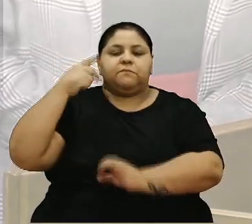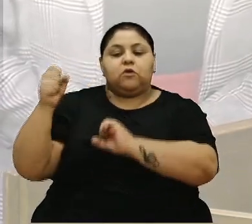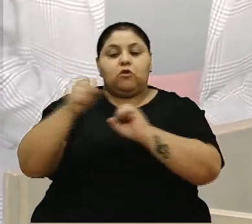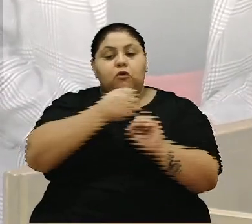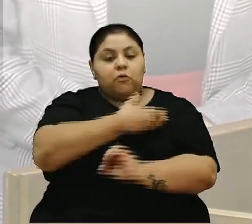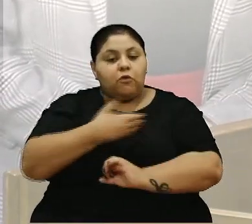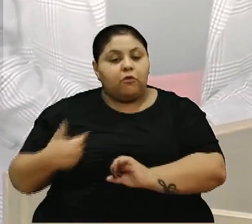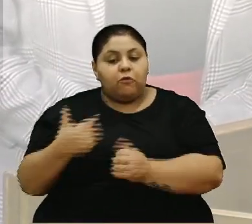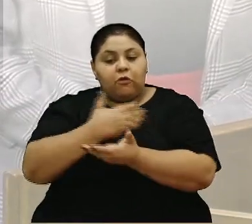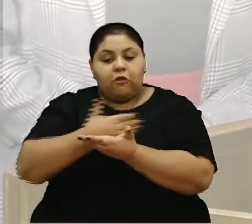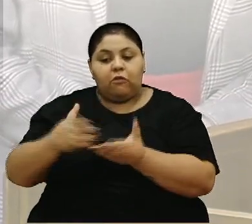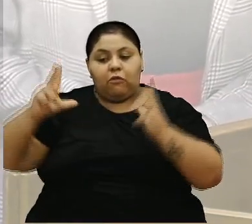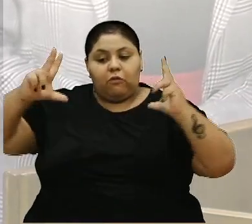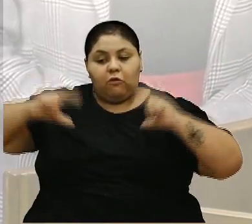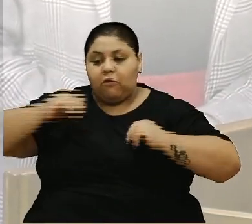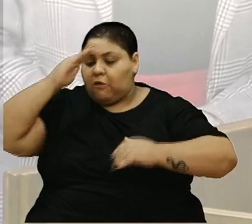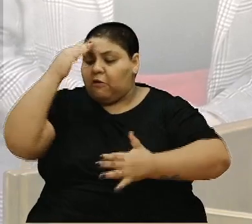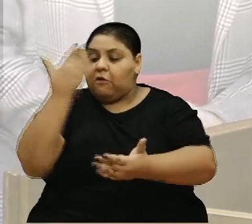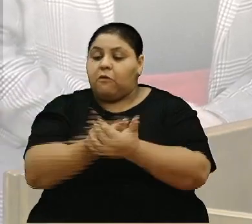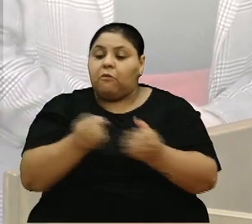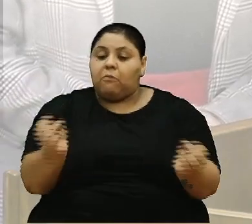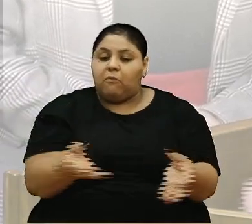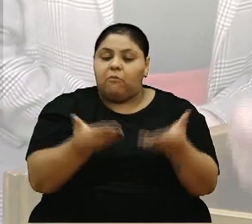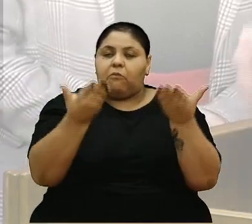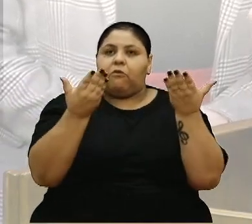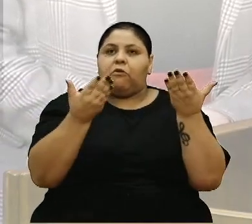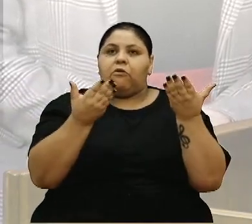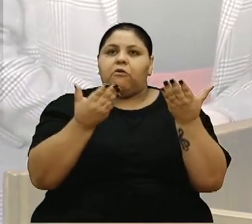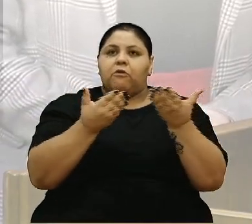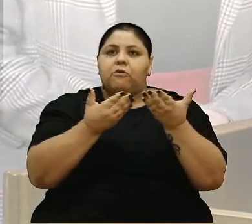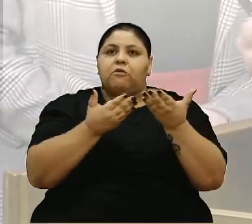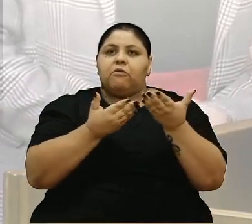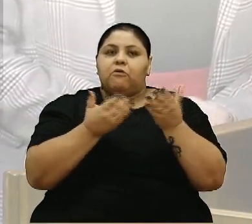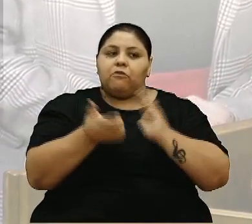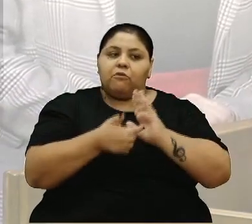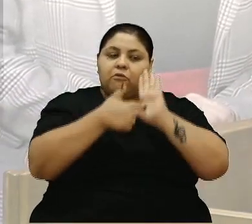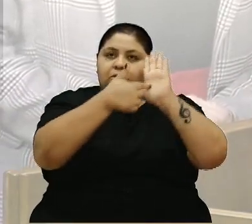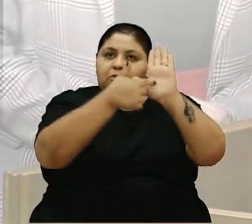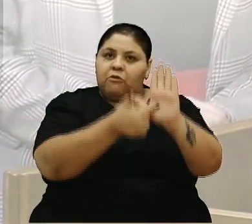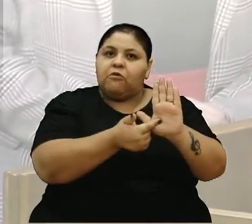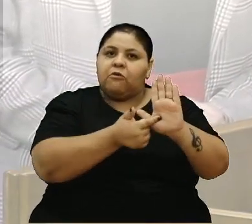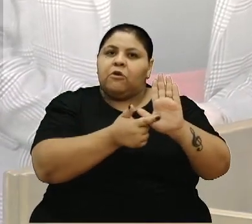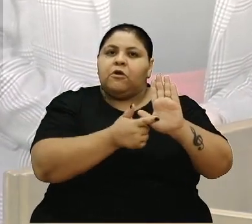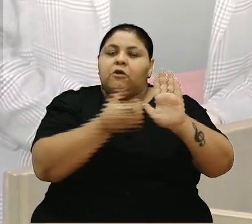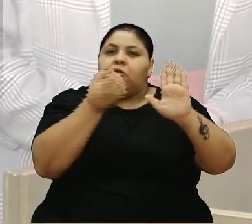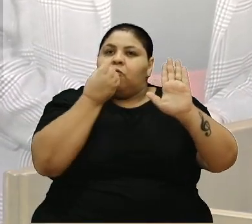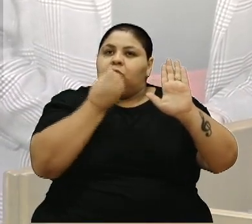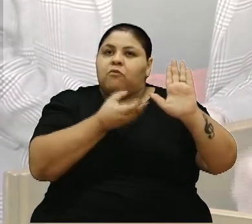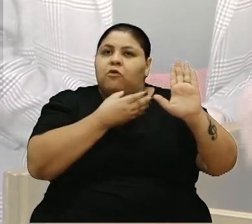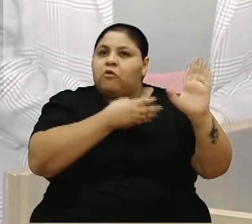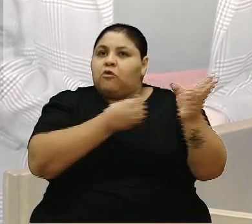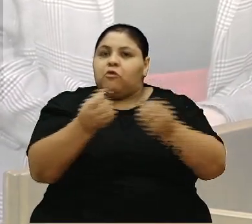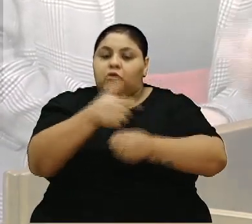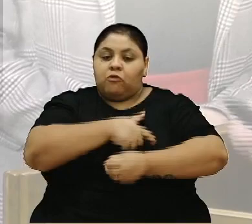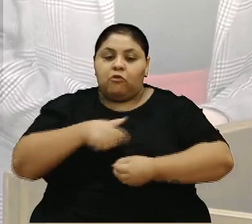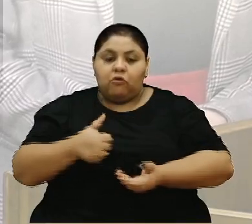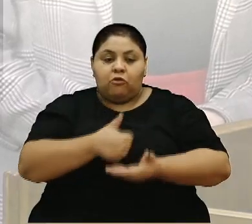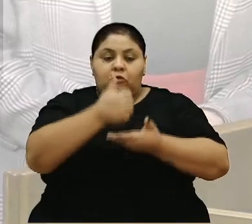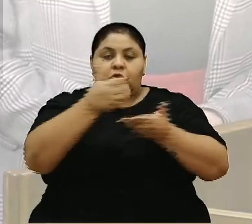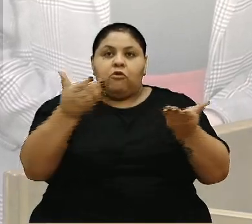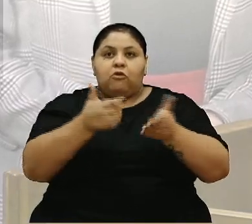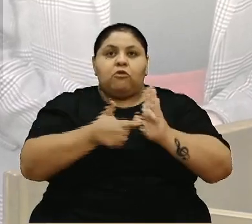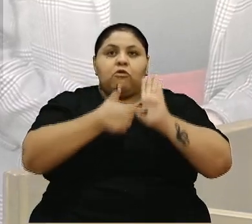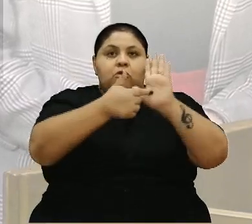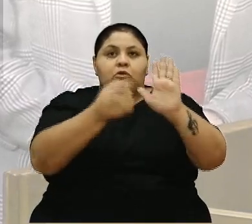público, a iniciativa privada acreditou na festa. E ela se mostrou tão boa que muitos patrocinadores já demonstraram